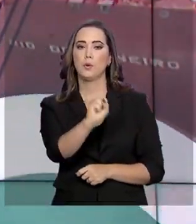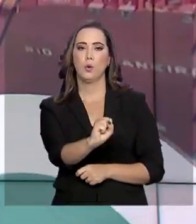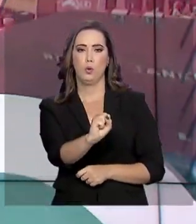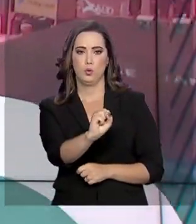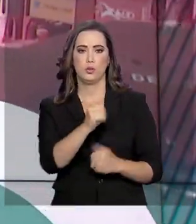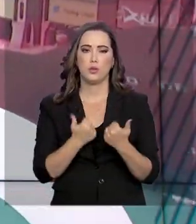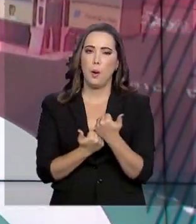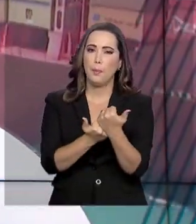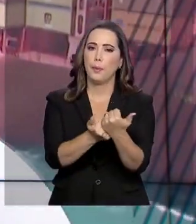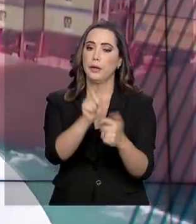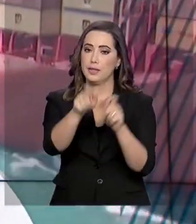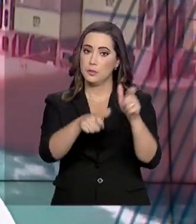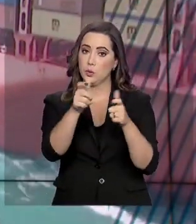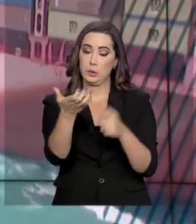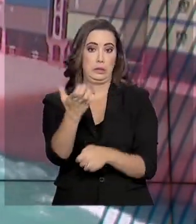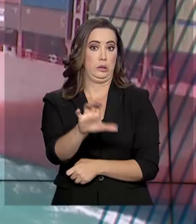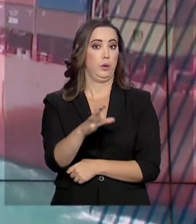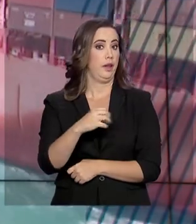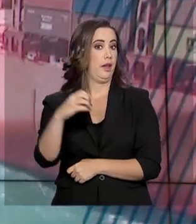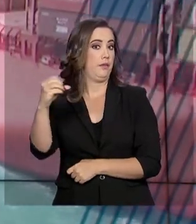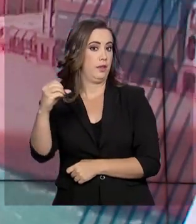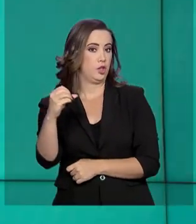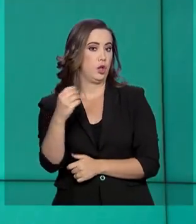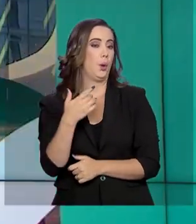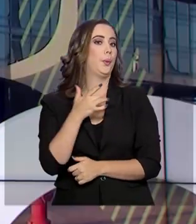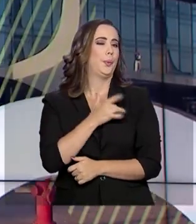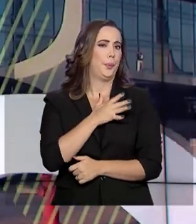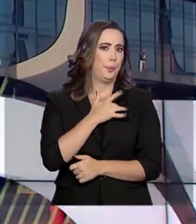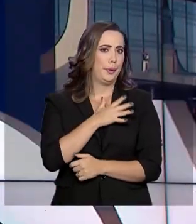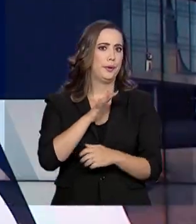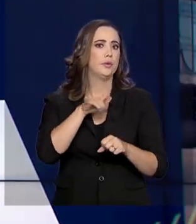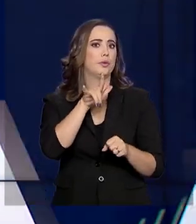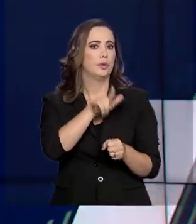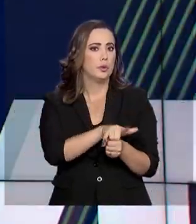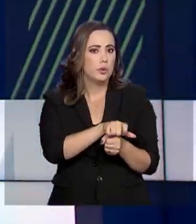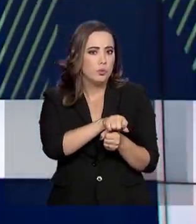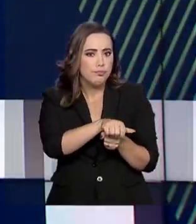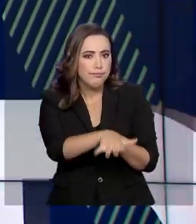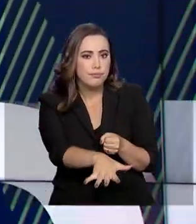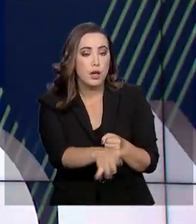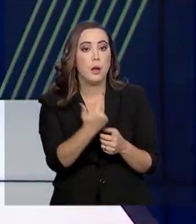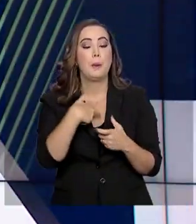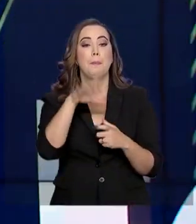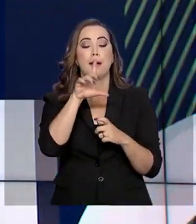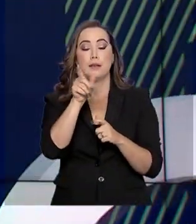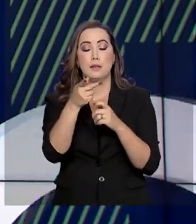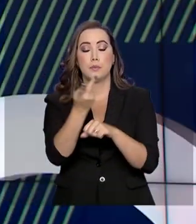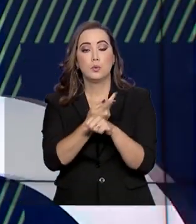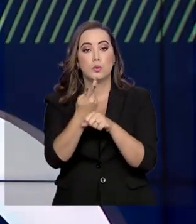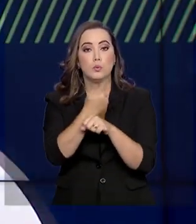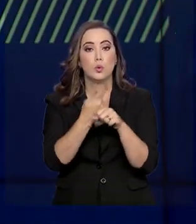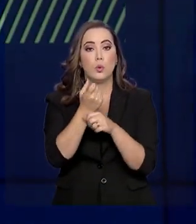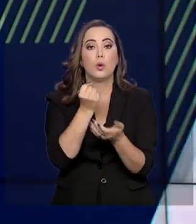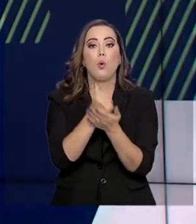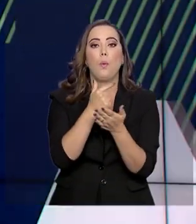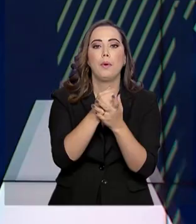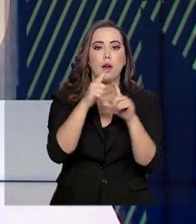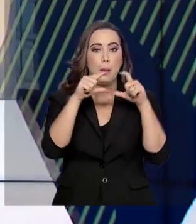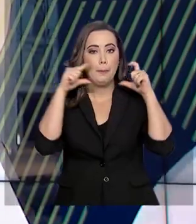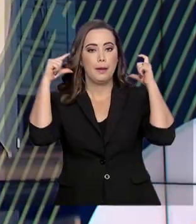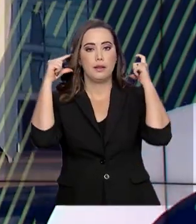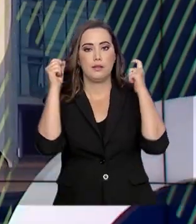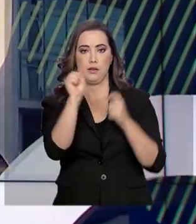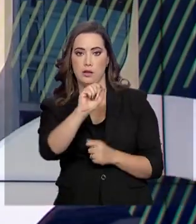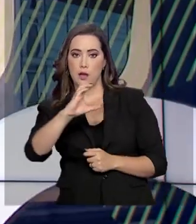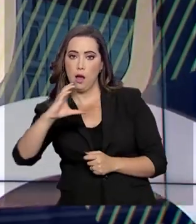desistiram de viajar por causa do novo coronavírus e aumenta a procura por máscaras e álcool em gel. Mas a Organização